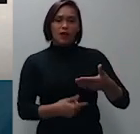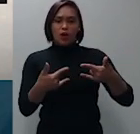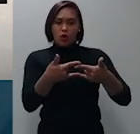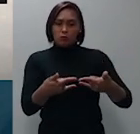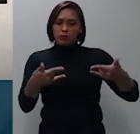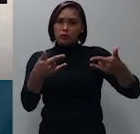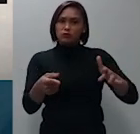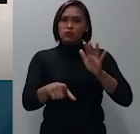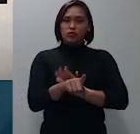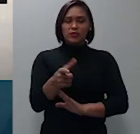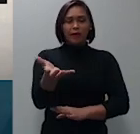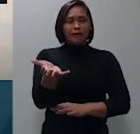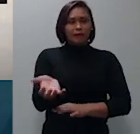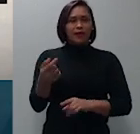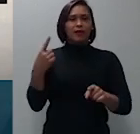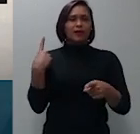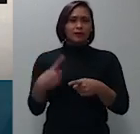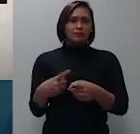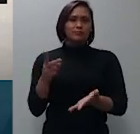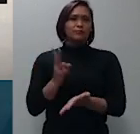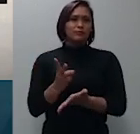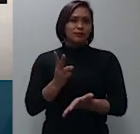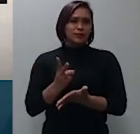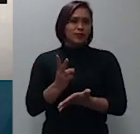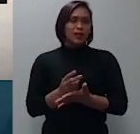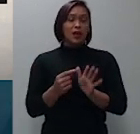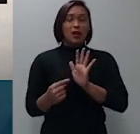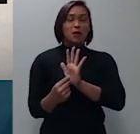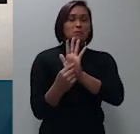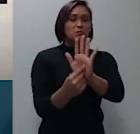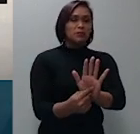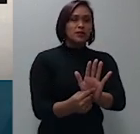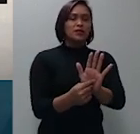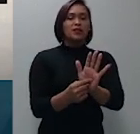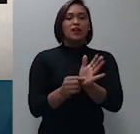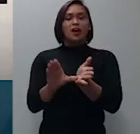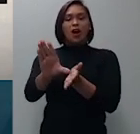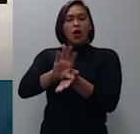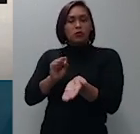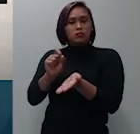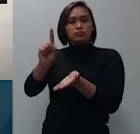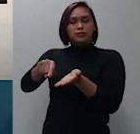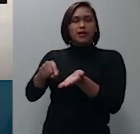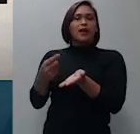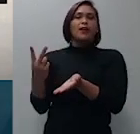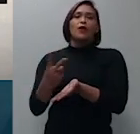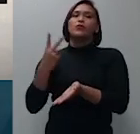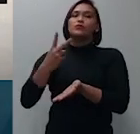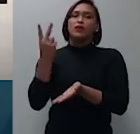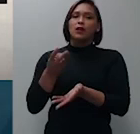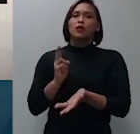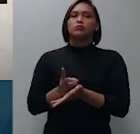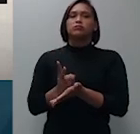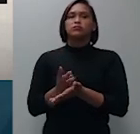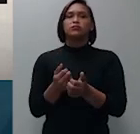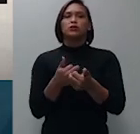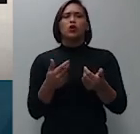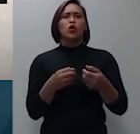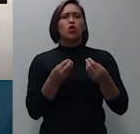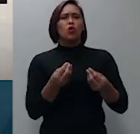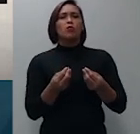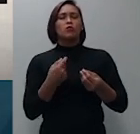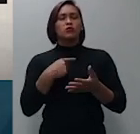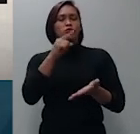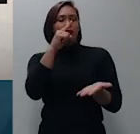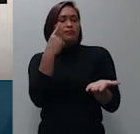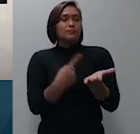no momento em que for apresentado ao sacado. Cito a fonte e prossigo. Como já referido, a Lei de